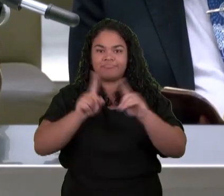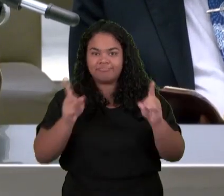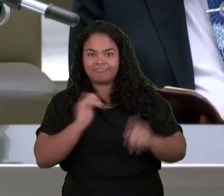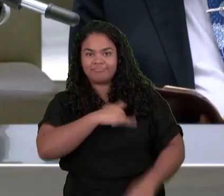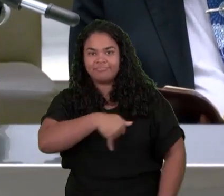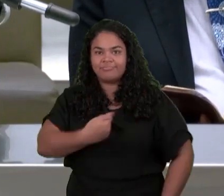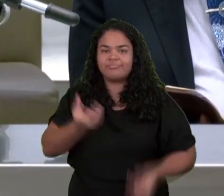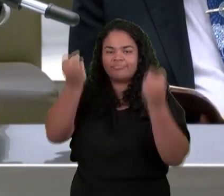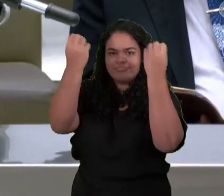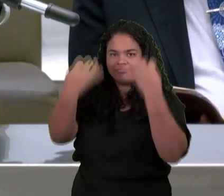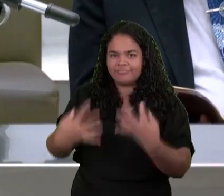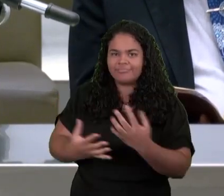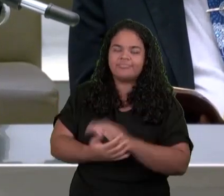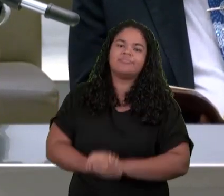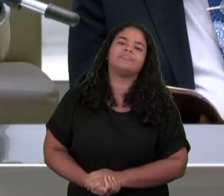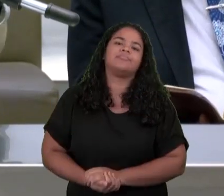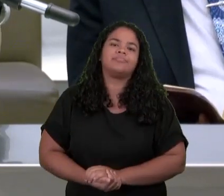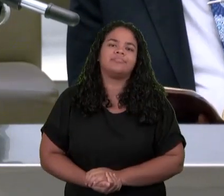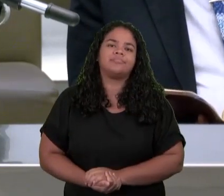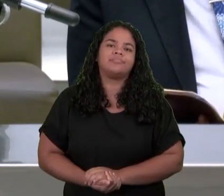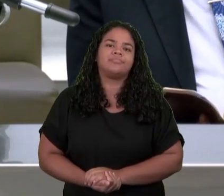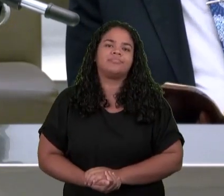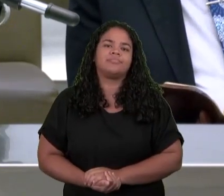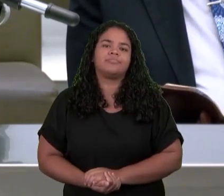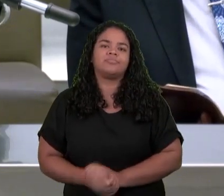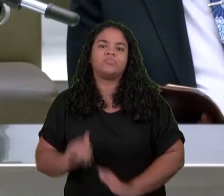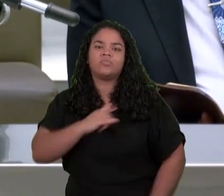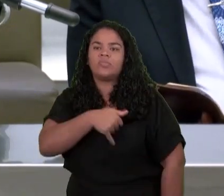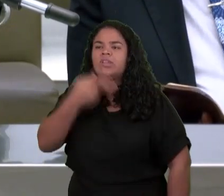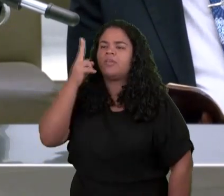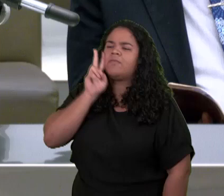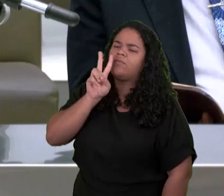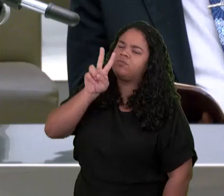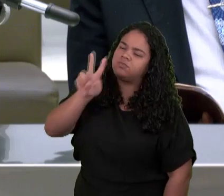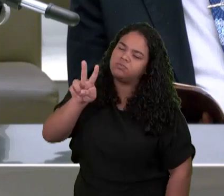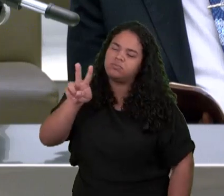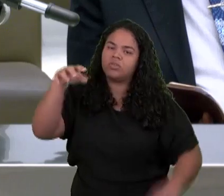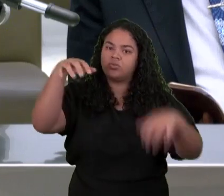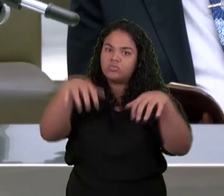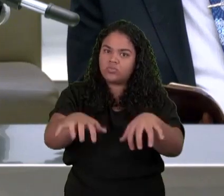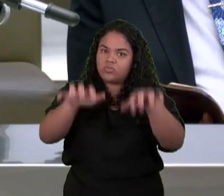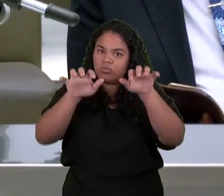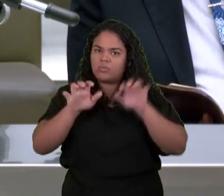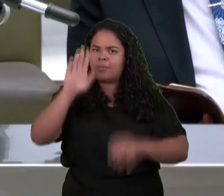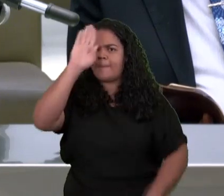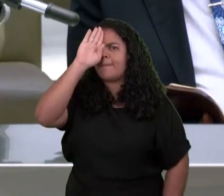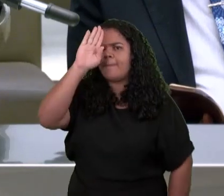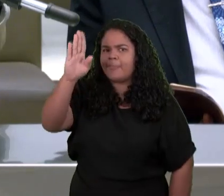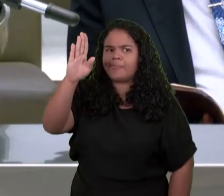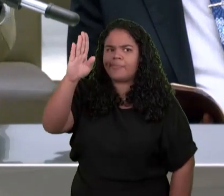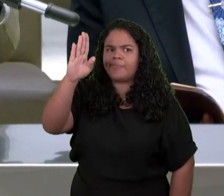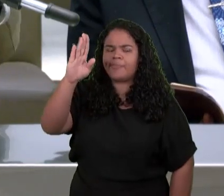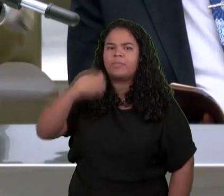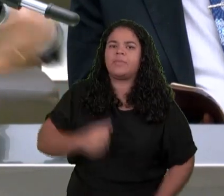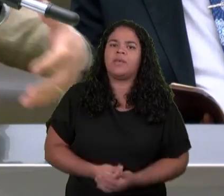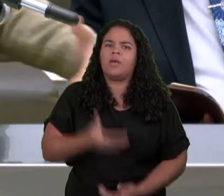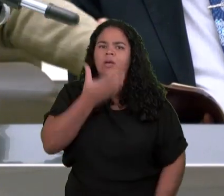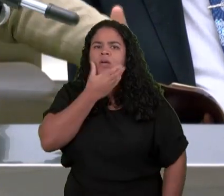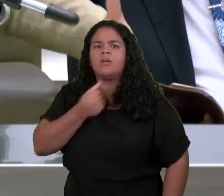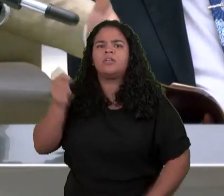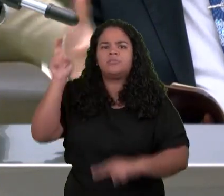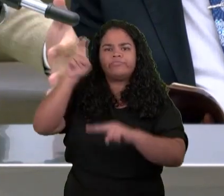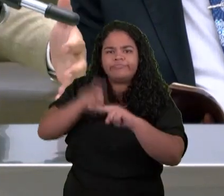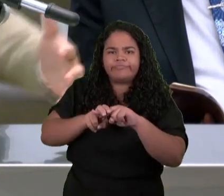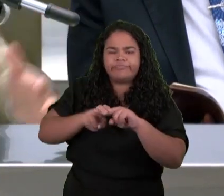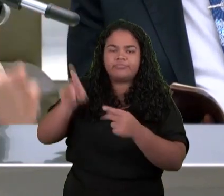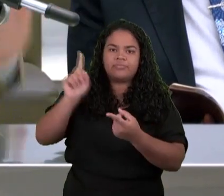Um trono E sobre Aquele trono Um ser Assentado Ele diz Que havia Vinte